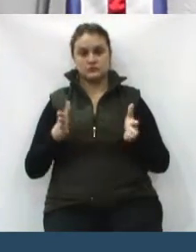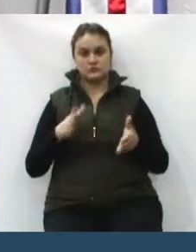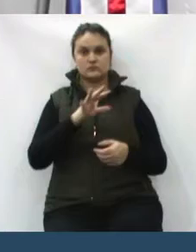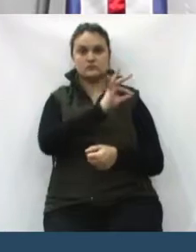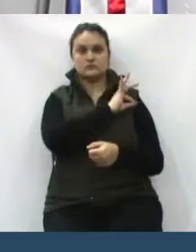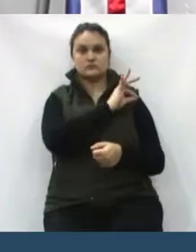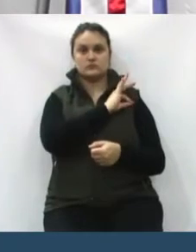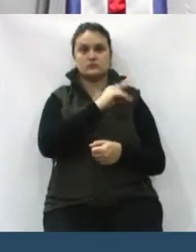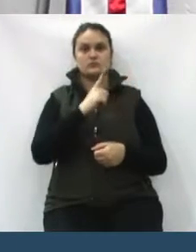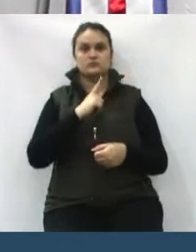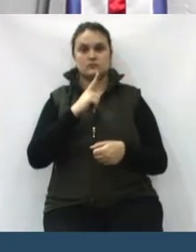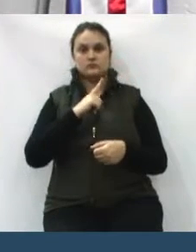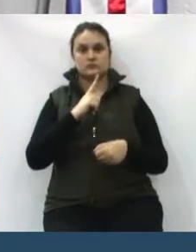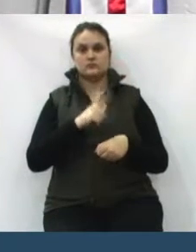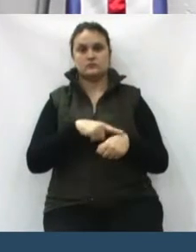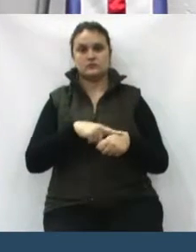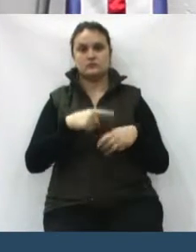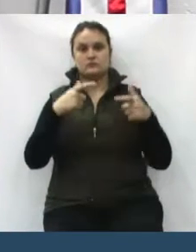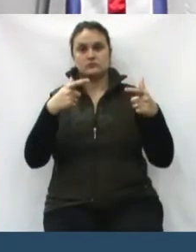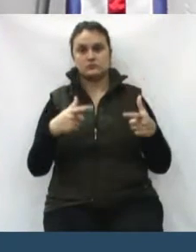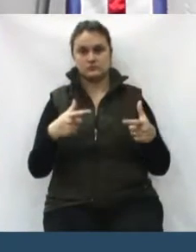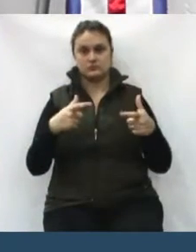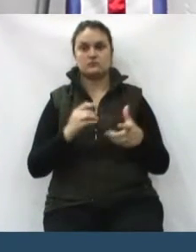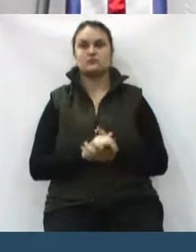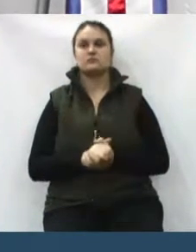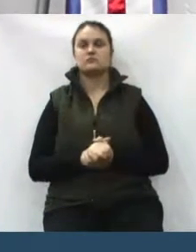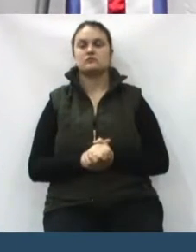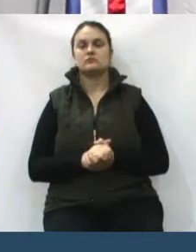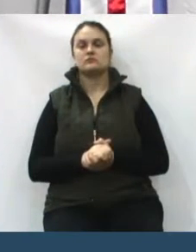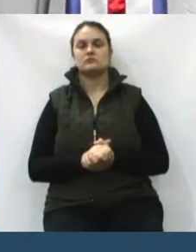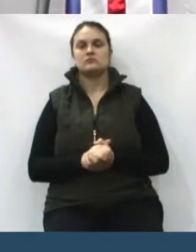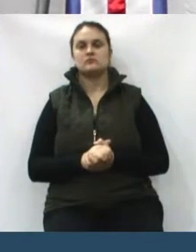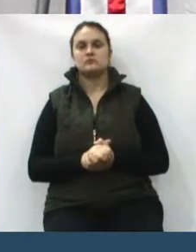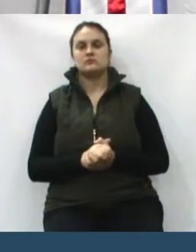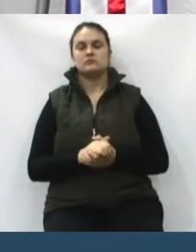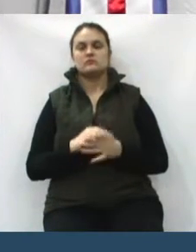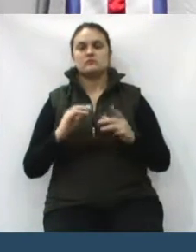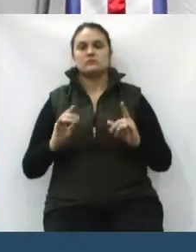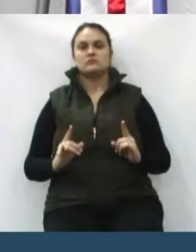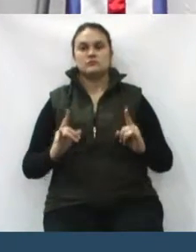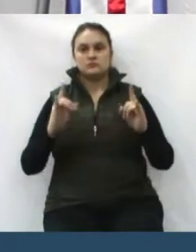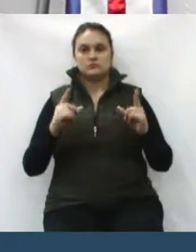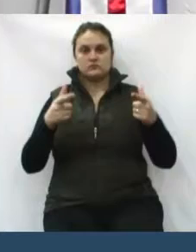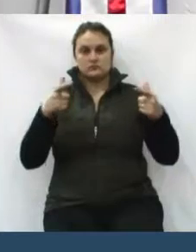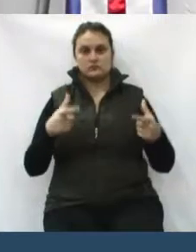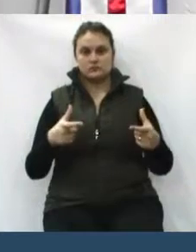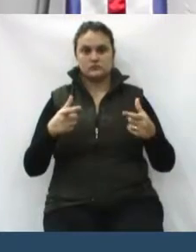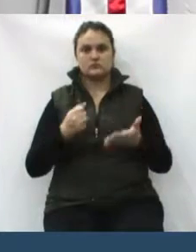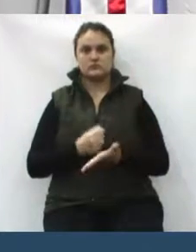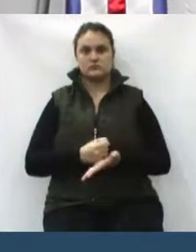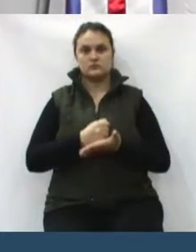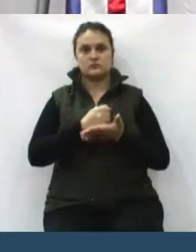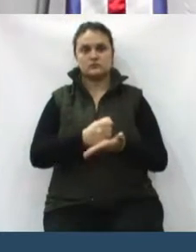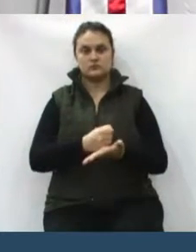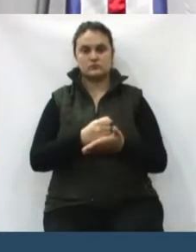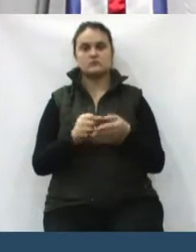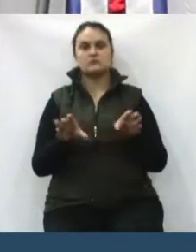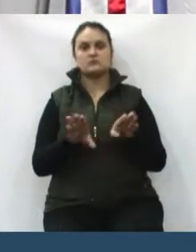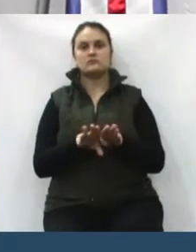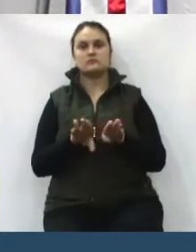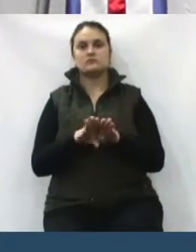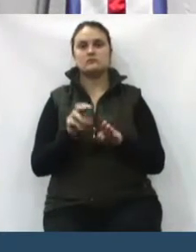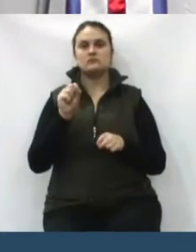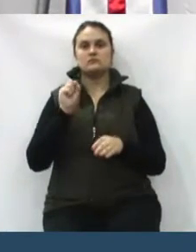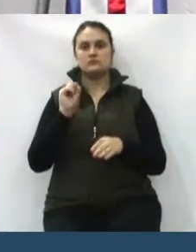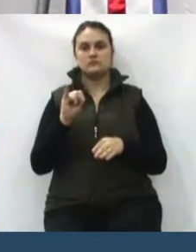disponibilizar local e infraestrutura, apoio, inclusive se